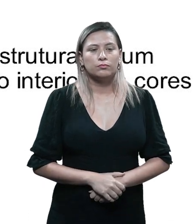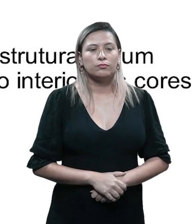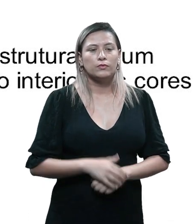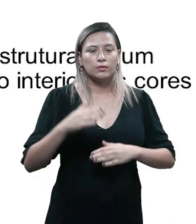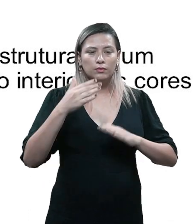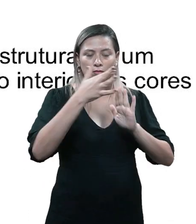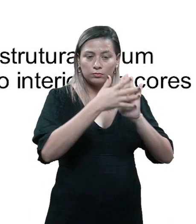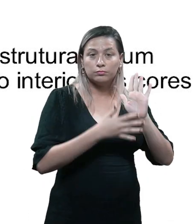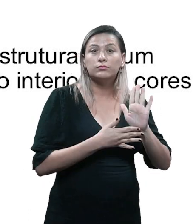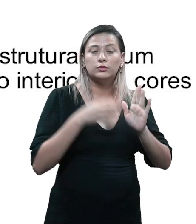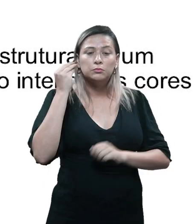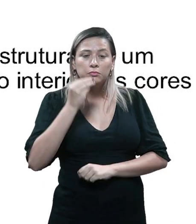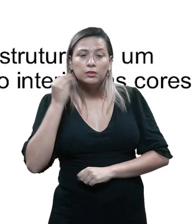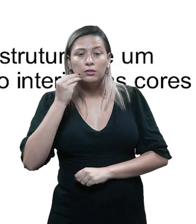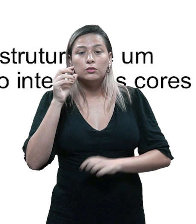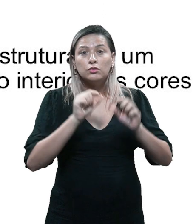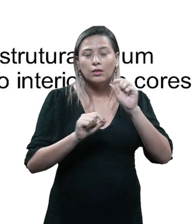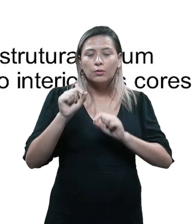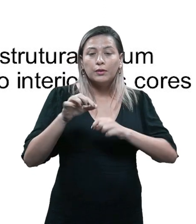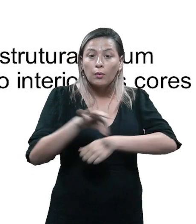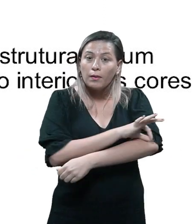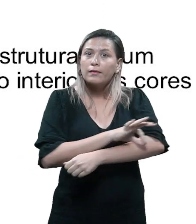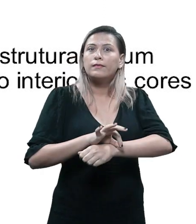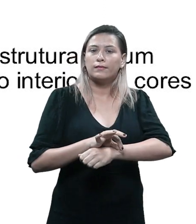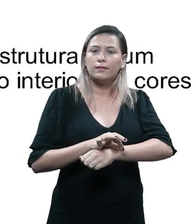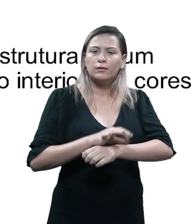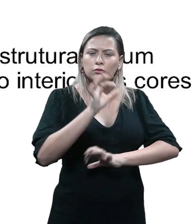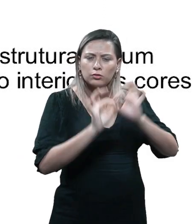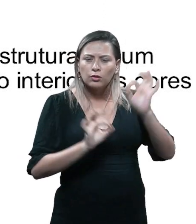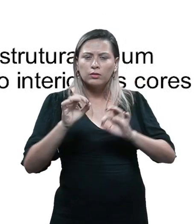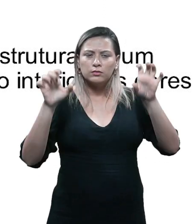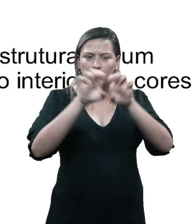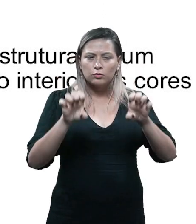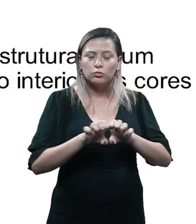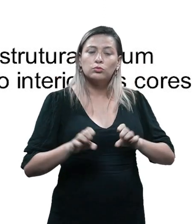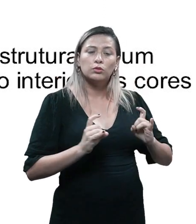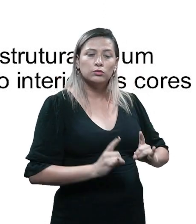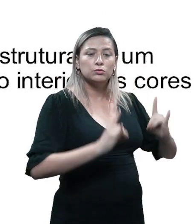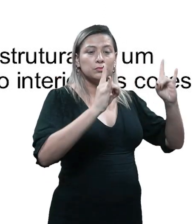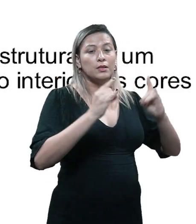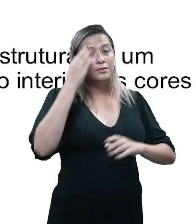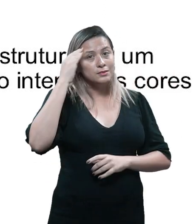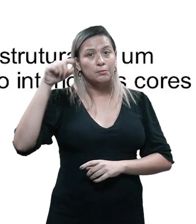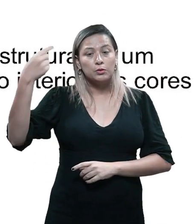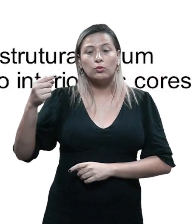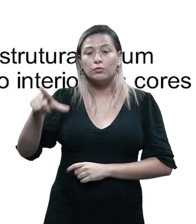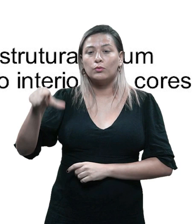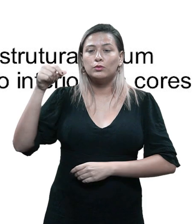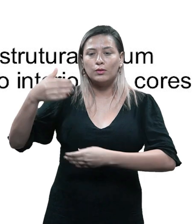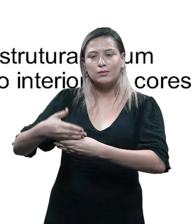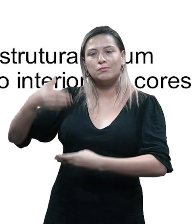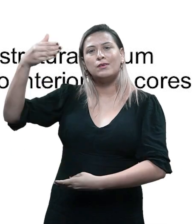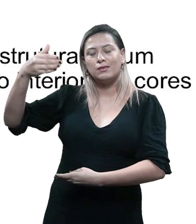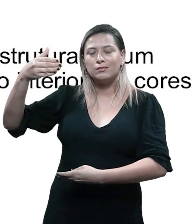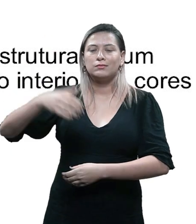ao filme, certo? Um roteirista, o roteirista experiente, ele é um arquiteto que projeta a